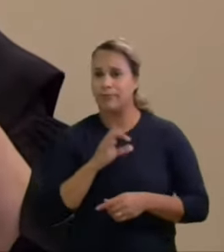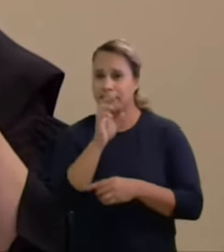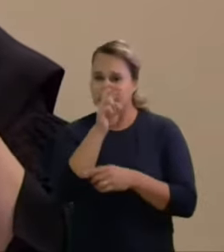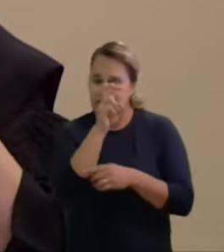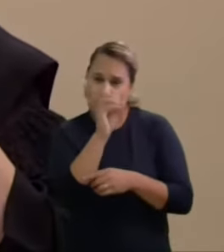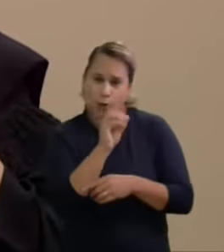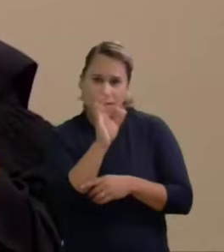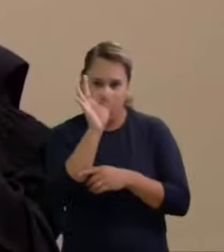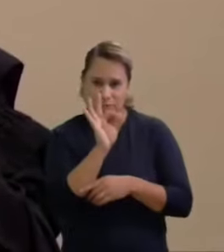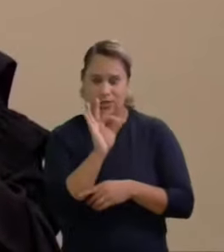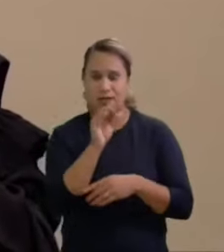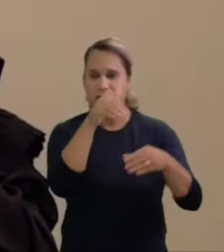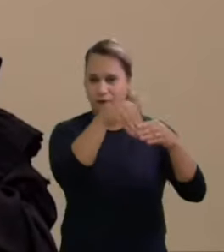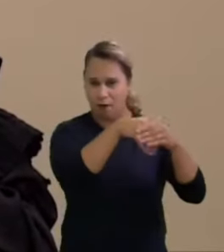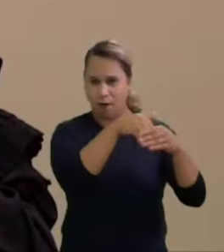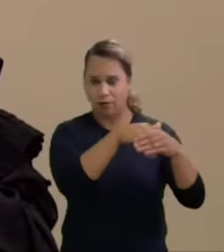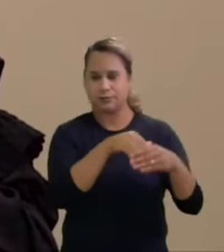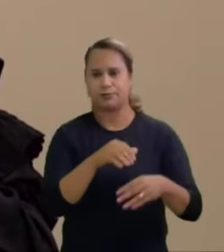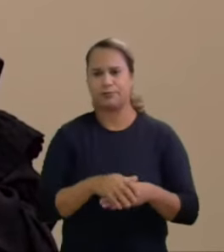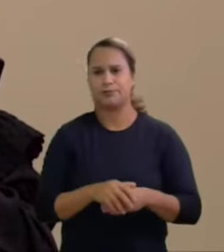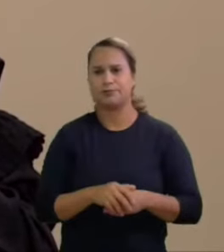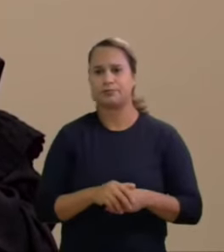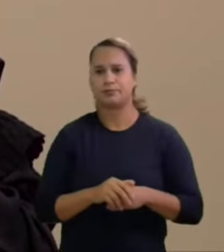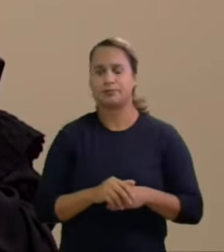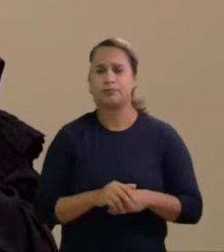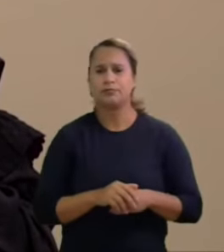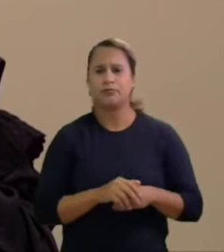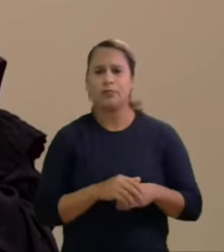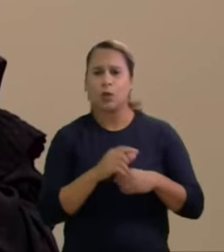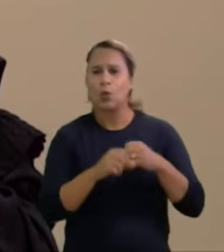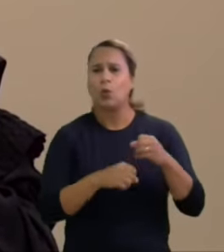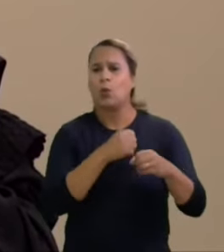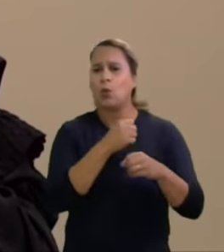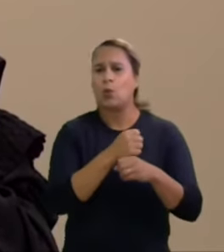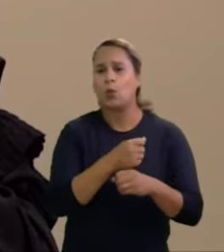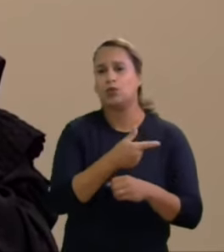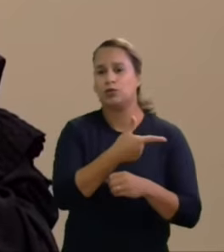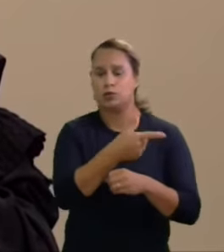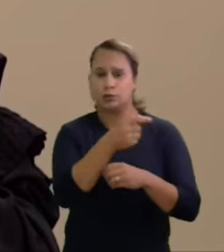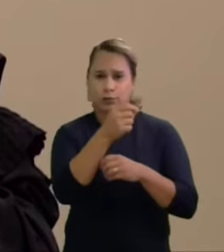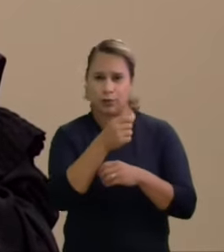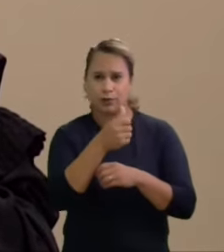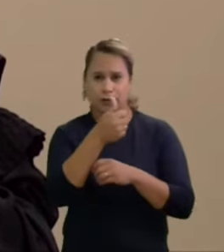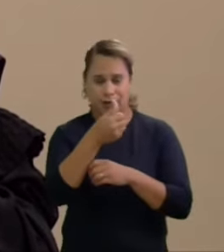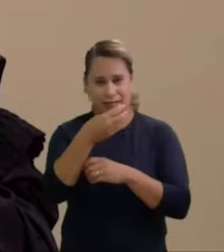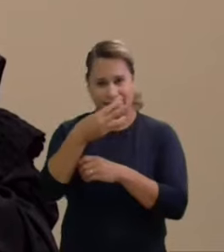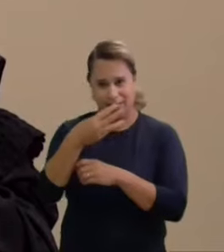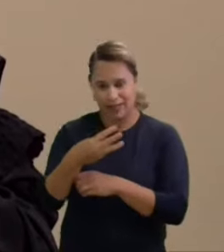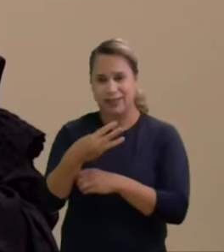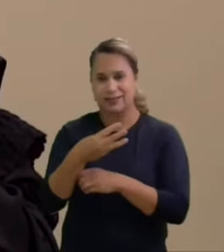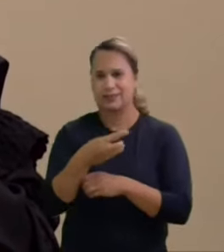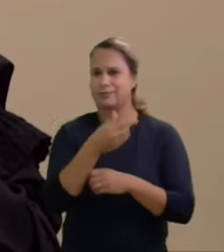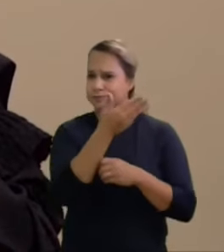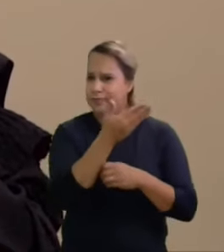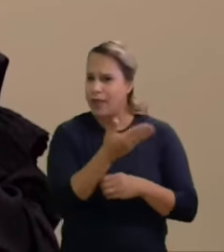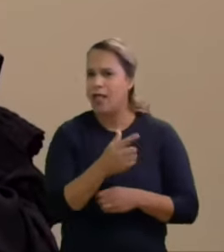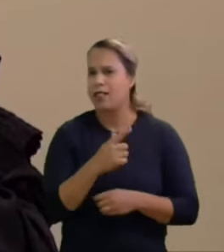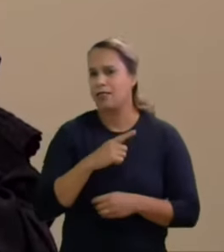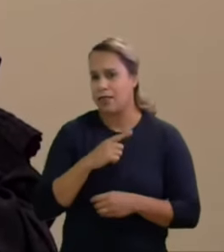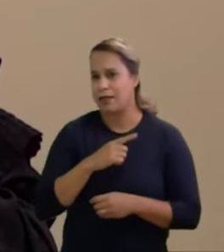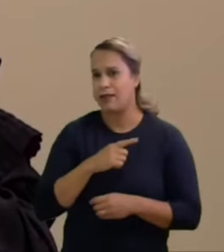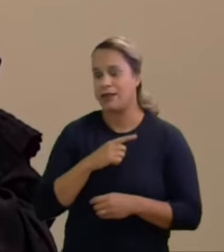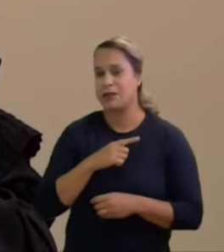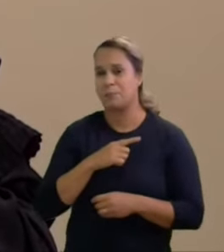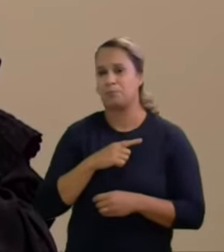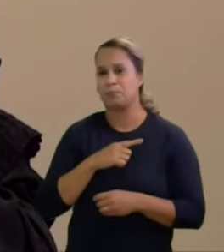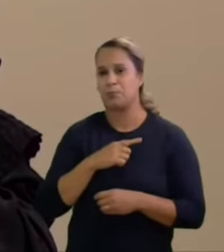2013 novamente essa pesquisa foi feita e novamente ele teria vantagem o presidente do Supremo Tribunal eu vou abrir aspas o